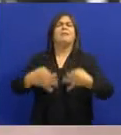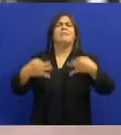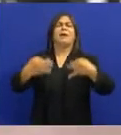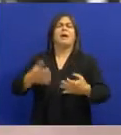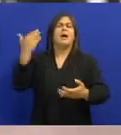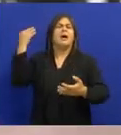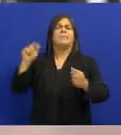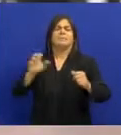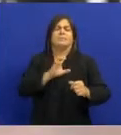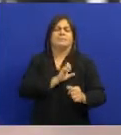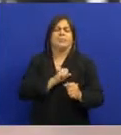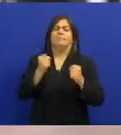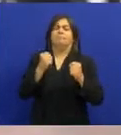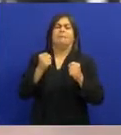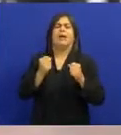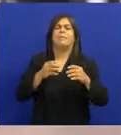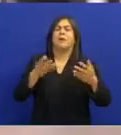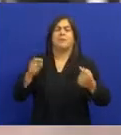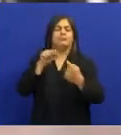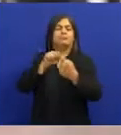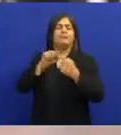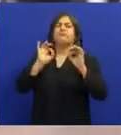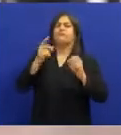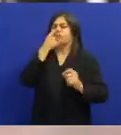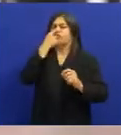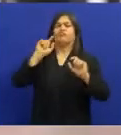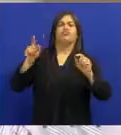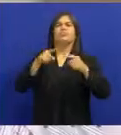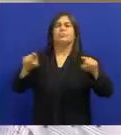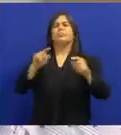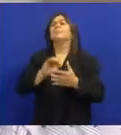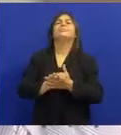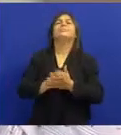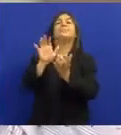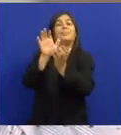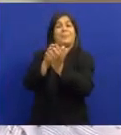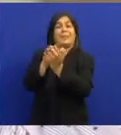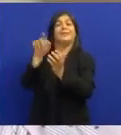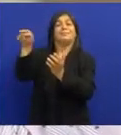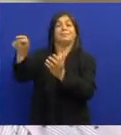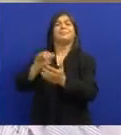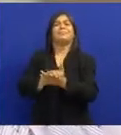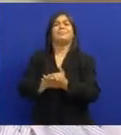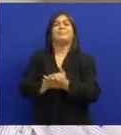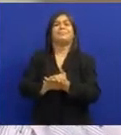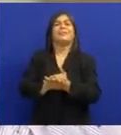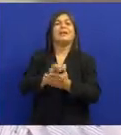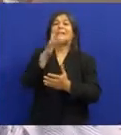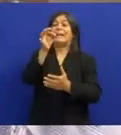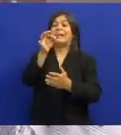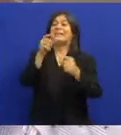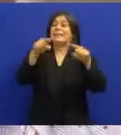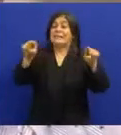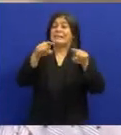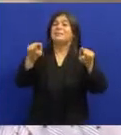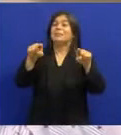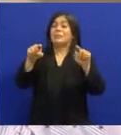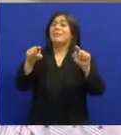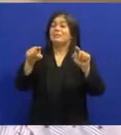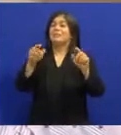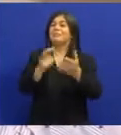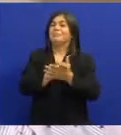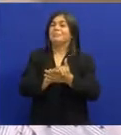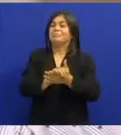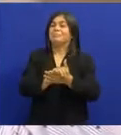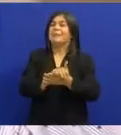bem Tudo isso com dileto antigo Tudo isso por amor Tudo isso com inclinação afetuosa Ainda em Recife Ele gravou As dez primeiras músicas dele